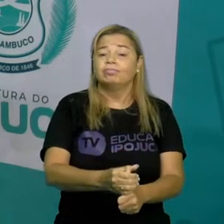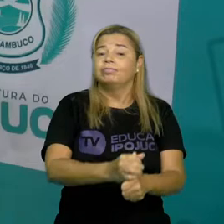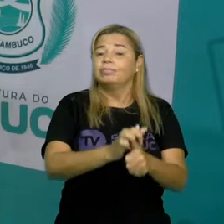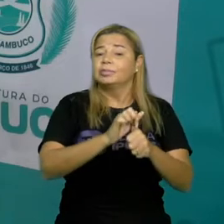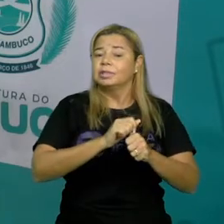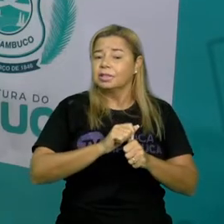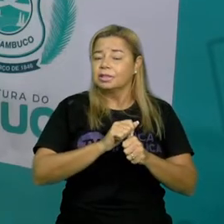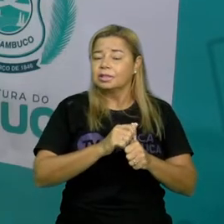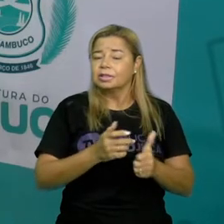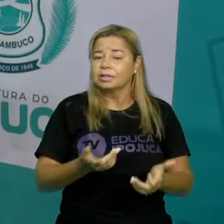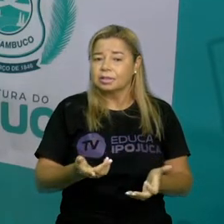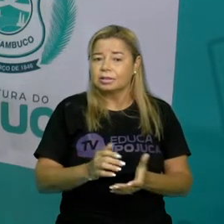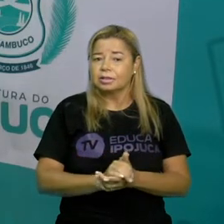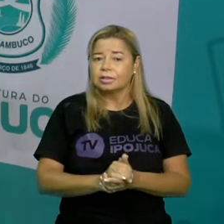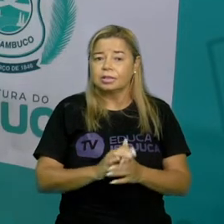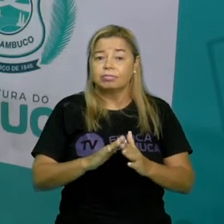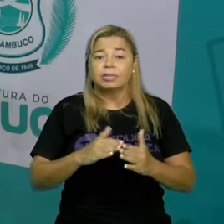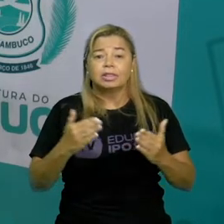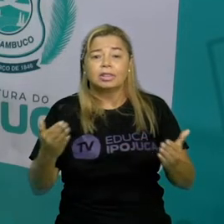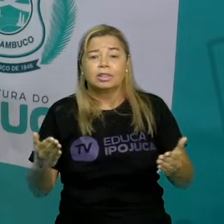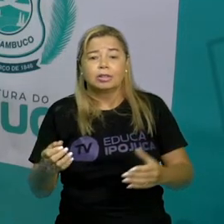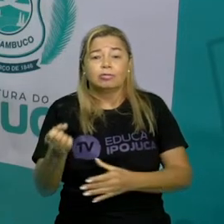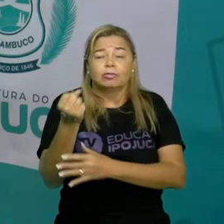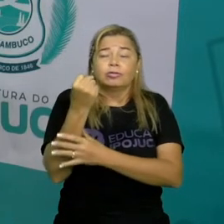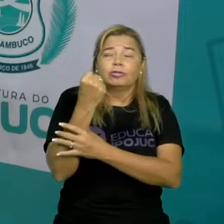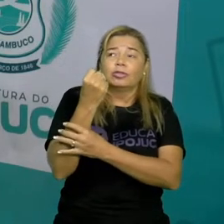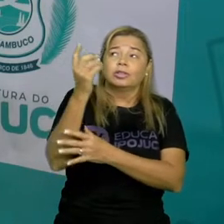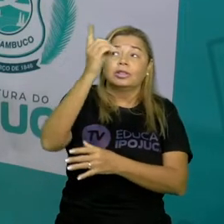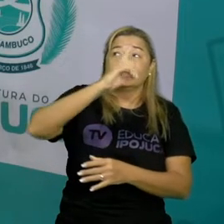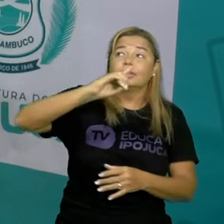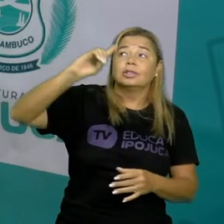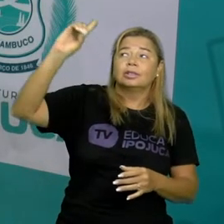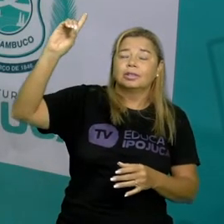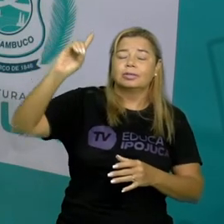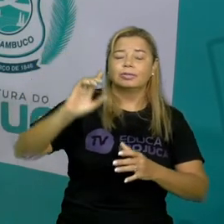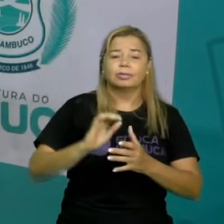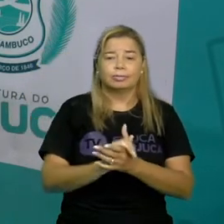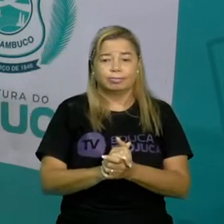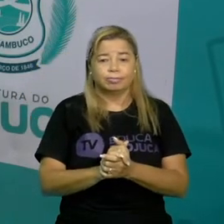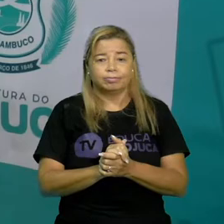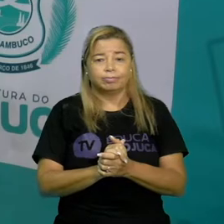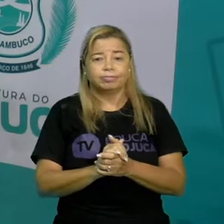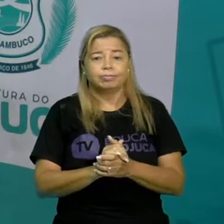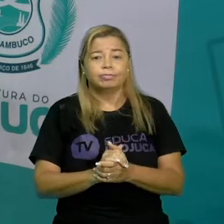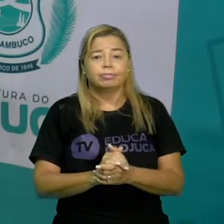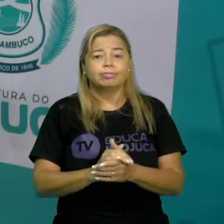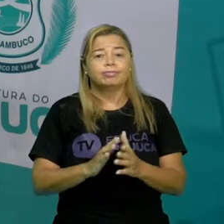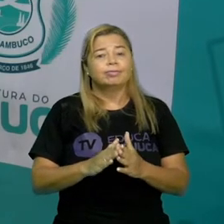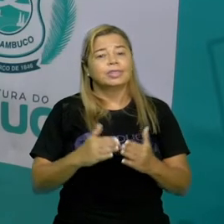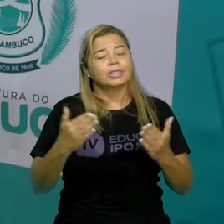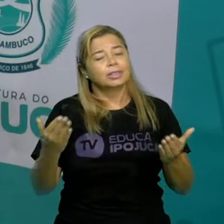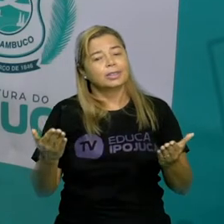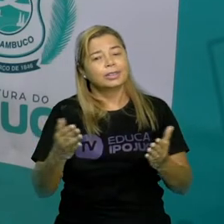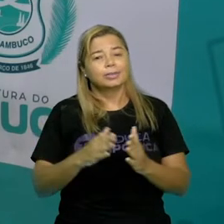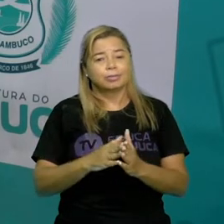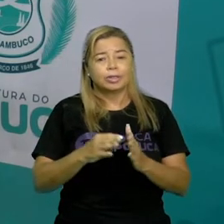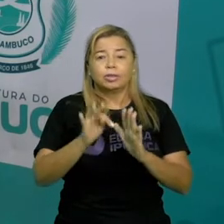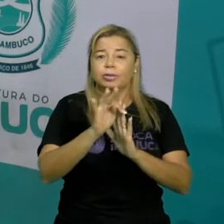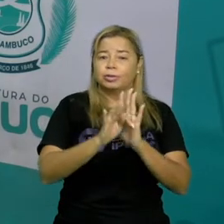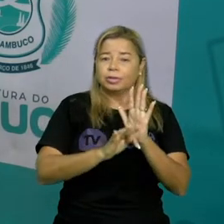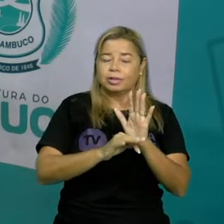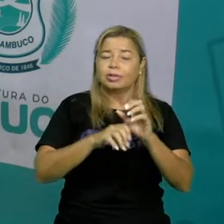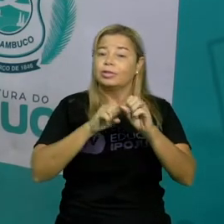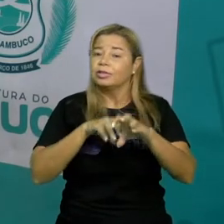mundo mas mais forte do que Deus? ninguém ninguém é nada é mais forte do Deus é essa mensagem que o texto quer